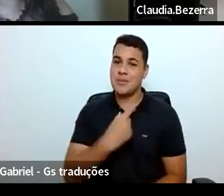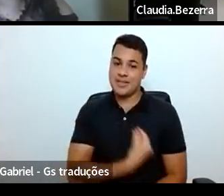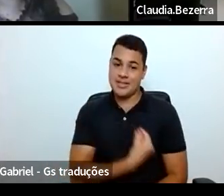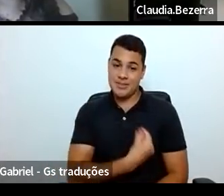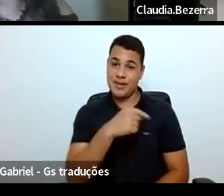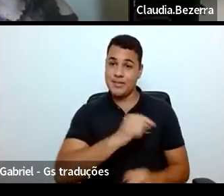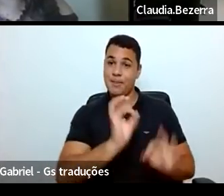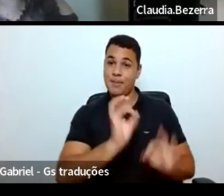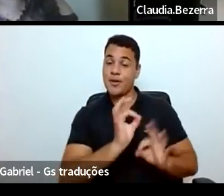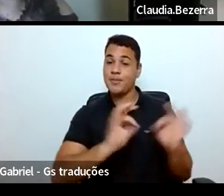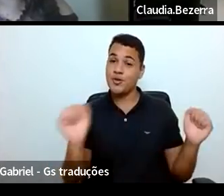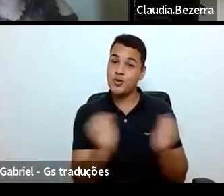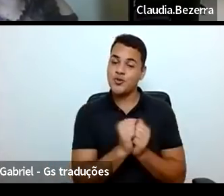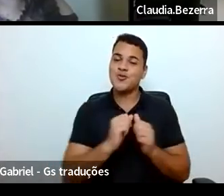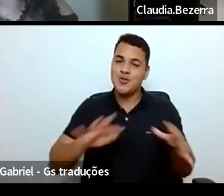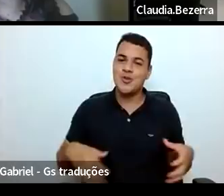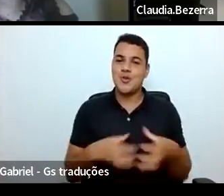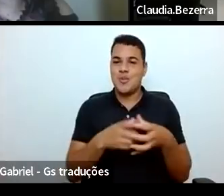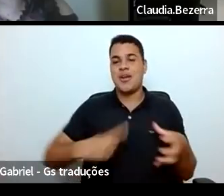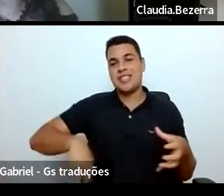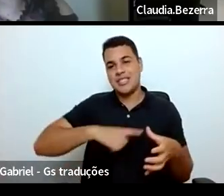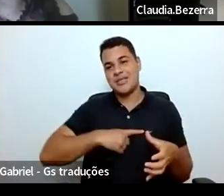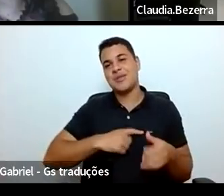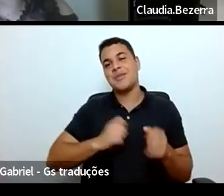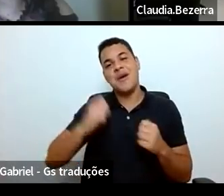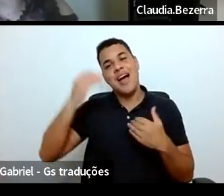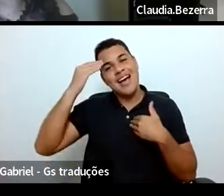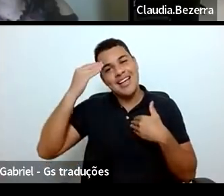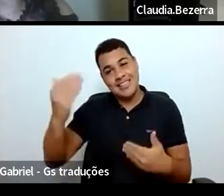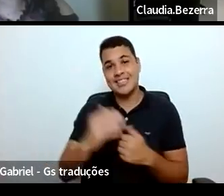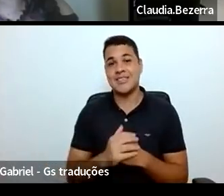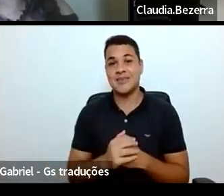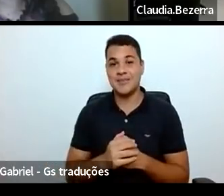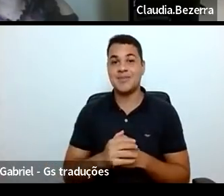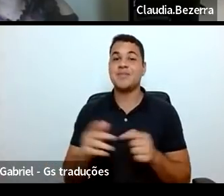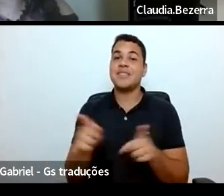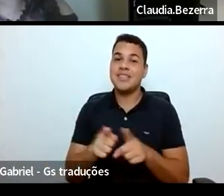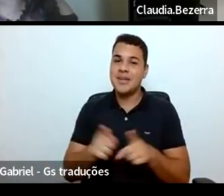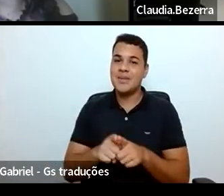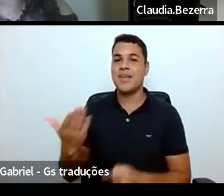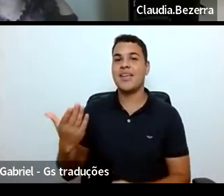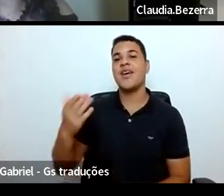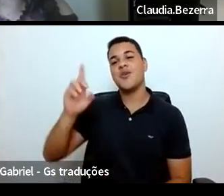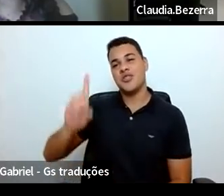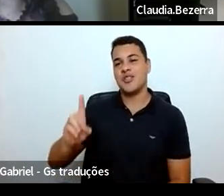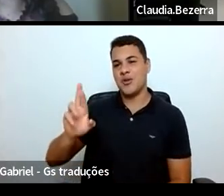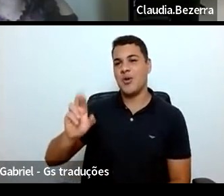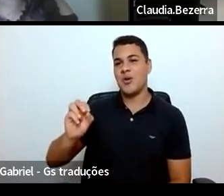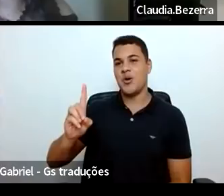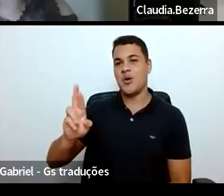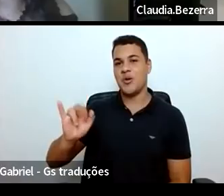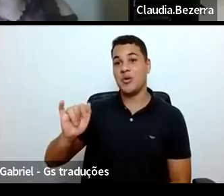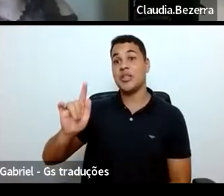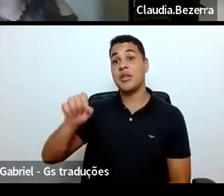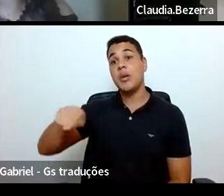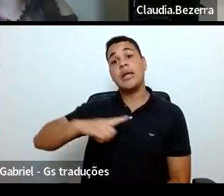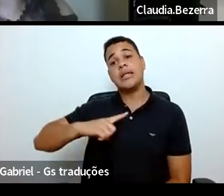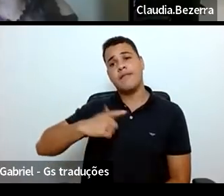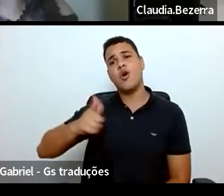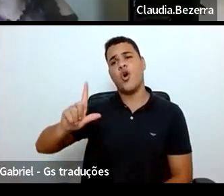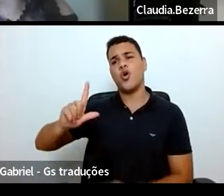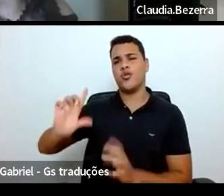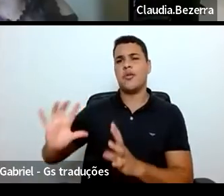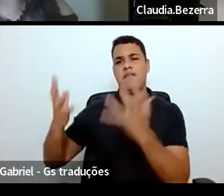coletivamente com a gente, a gente só pode agradecer e ao nosso vice-presidente Rodrigo Correia, que já estava em outra agenda, não pôde participar,